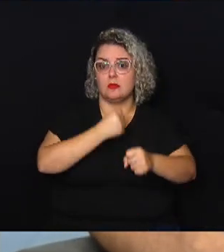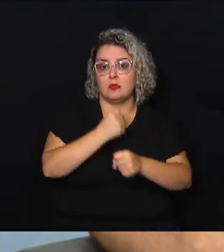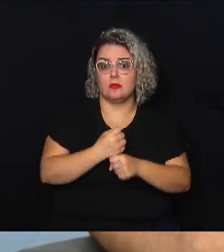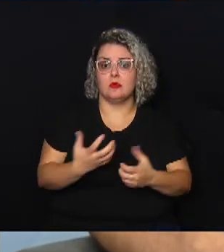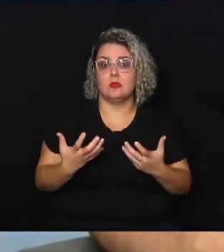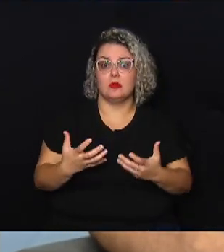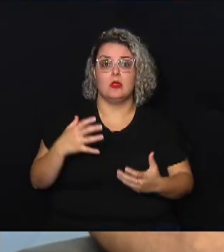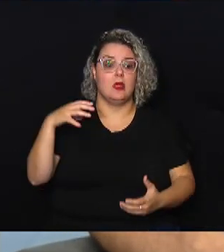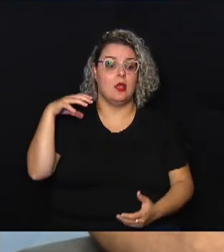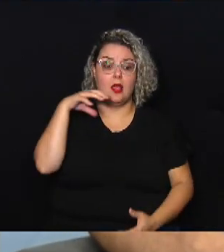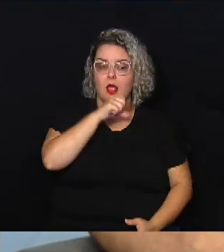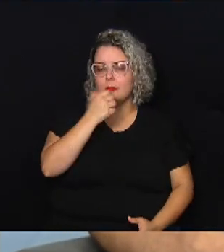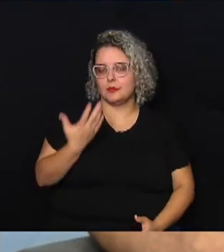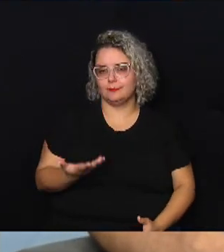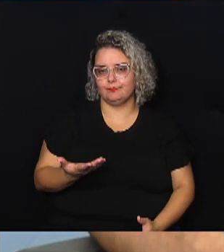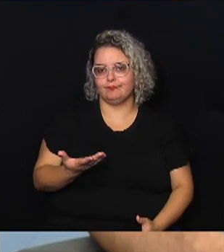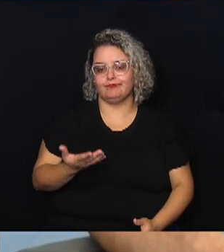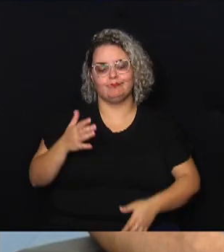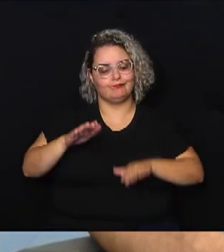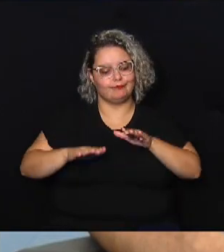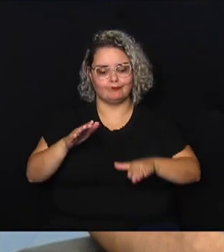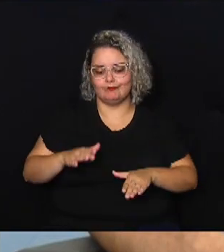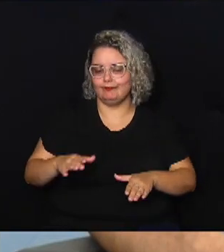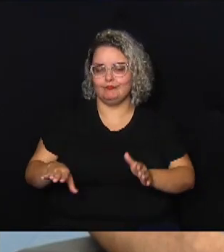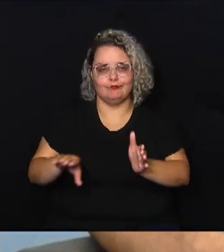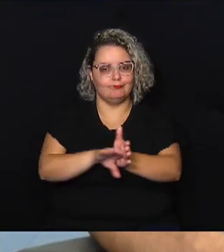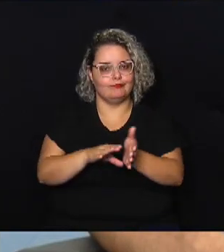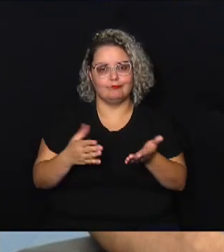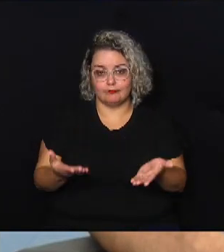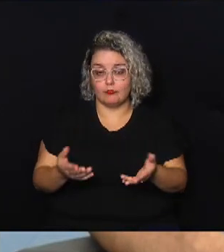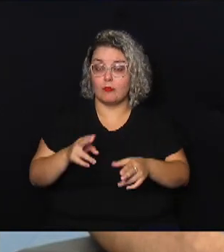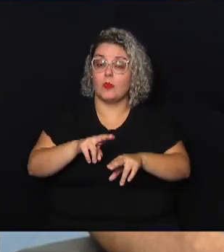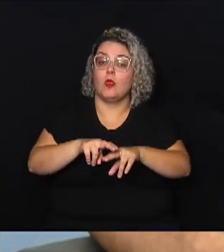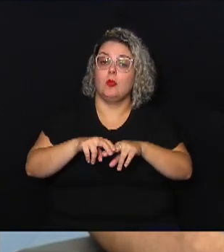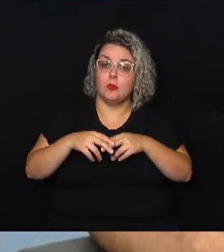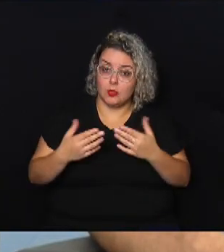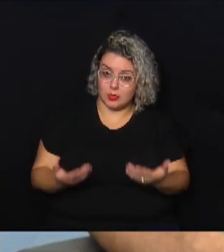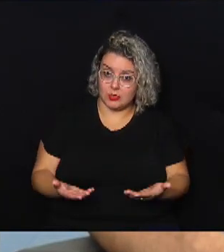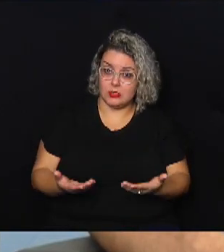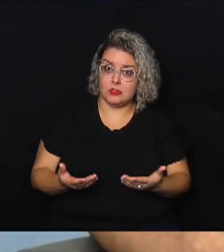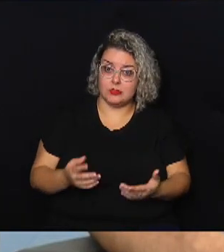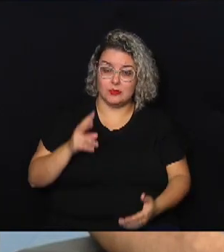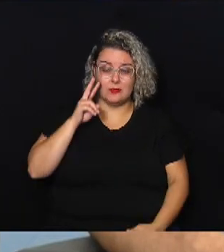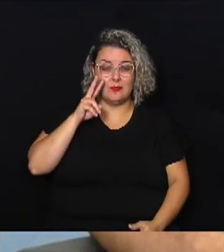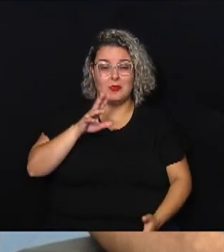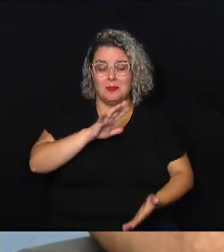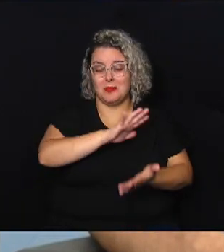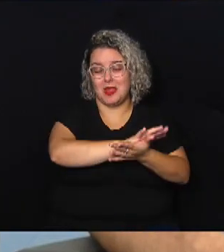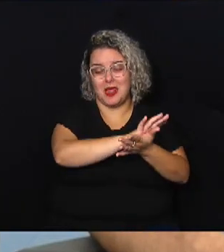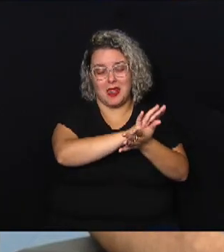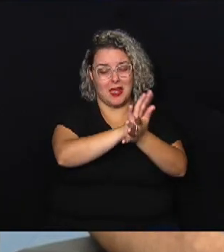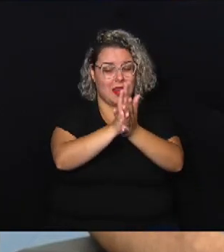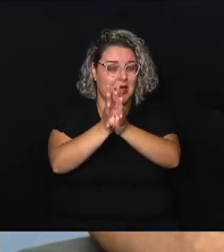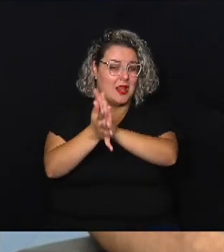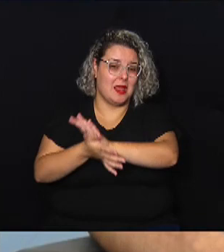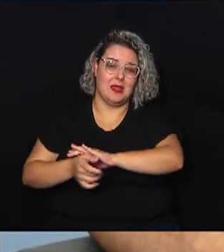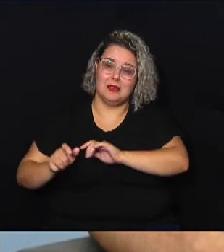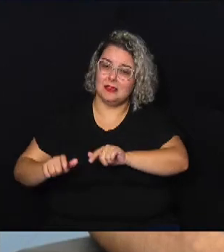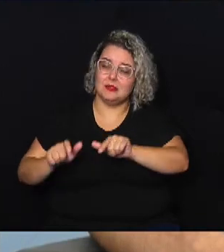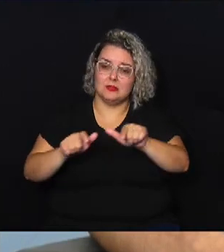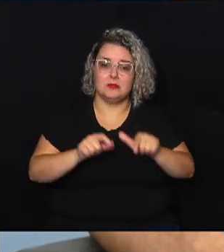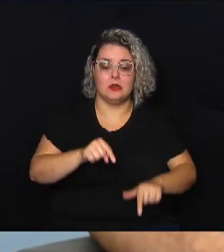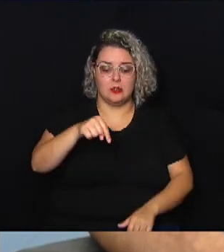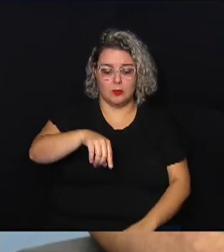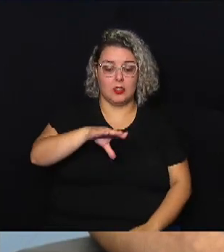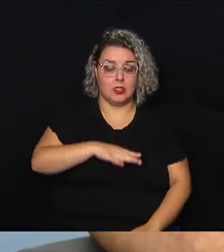muito rapidamente. E esse resultado muitas vezes não vem. E por isso a gente acaba vendo tragédias. Em todos esses locais que nós, tanto aqui em